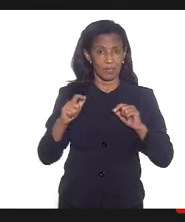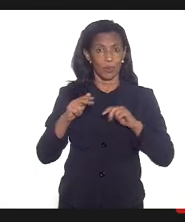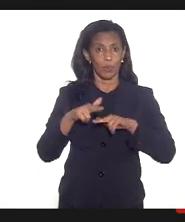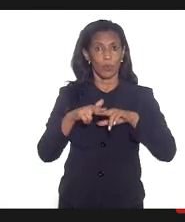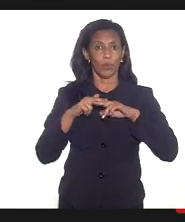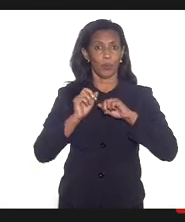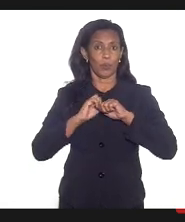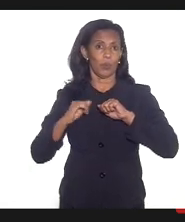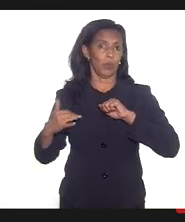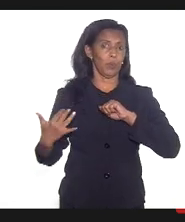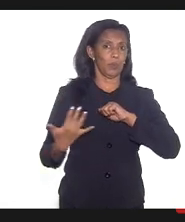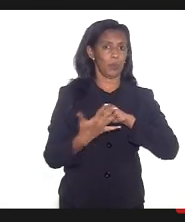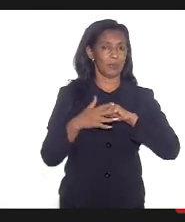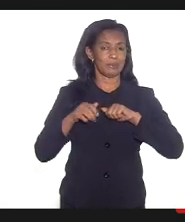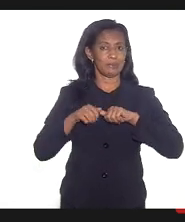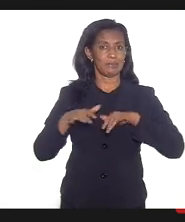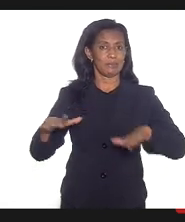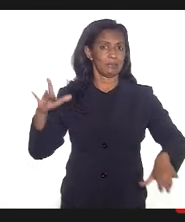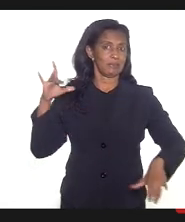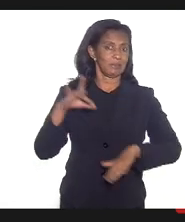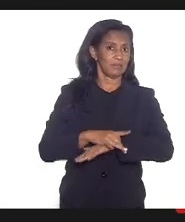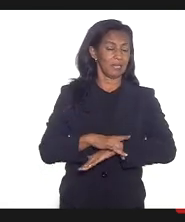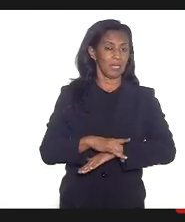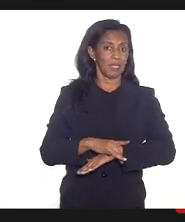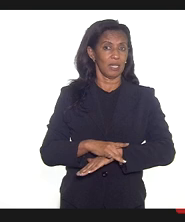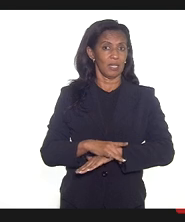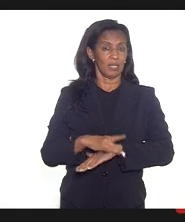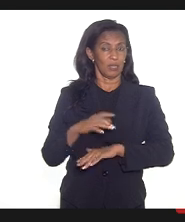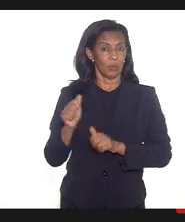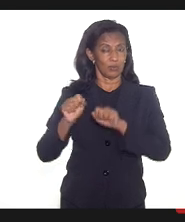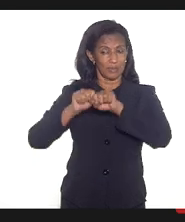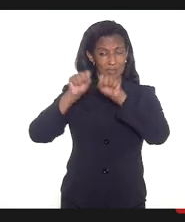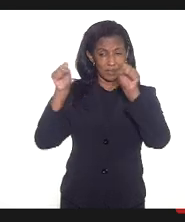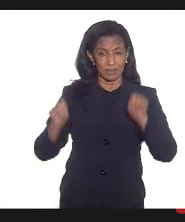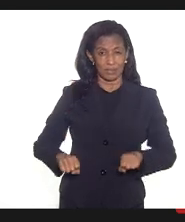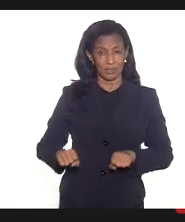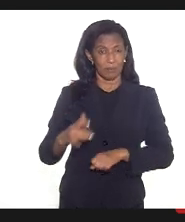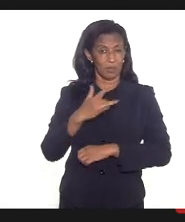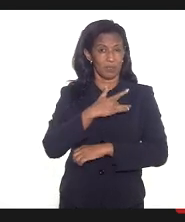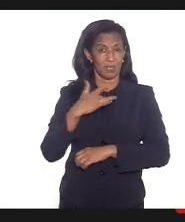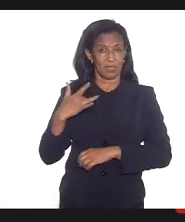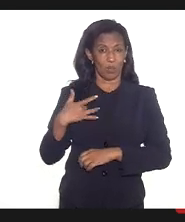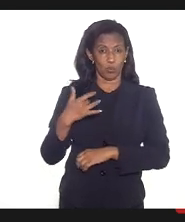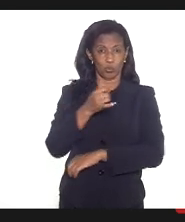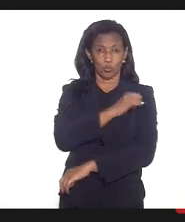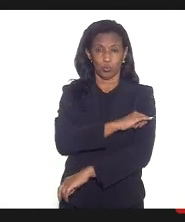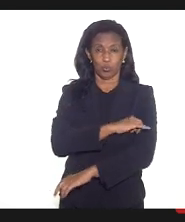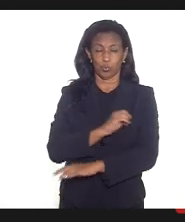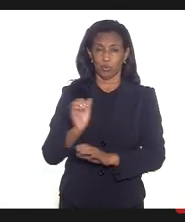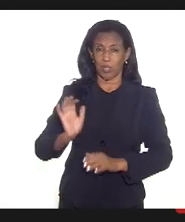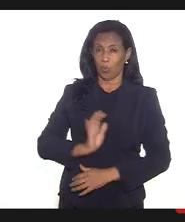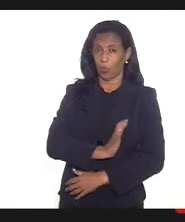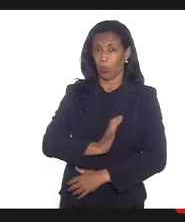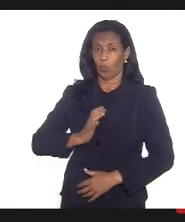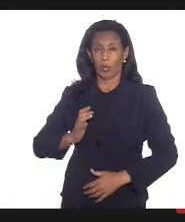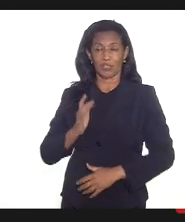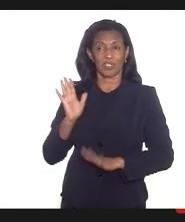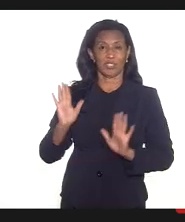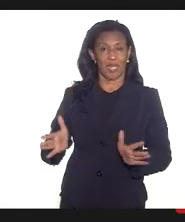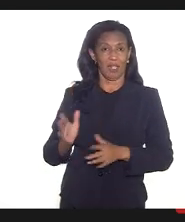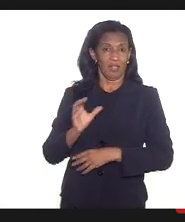o sistema de saúde no estado do Rio de Janeiro já era um caos já estava no CTI